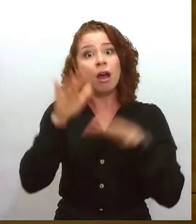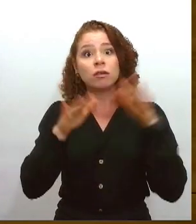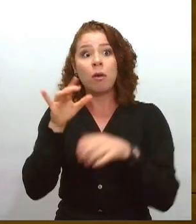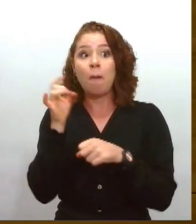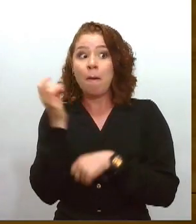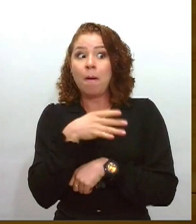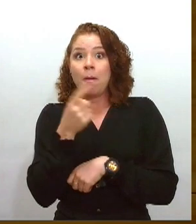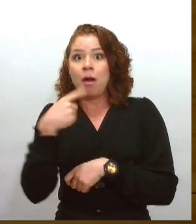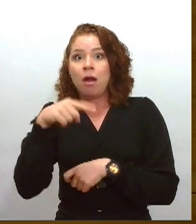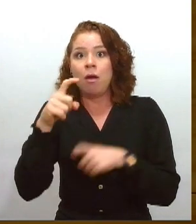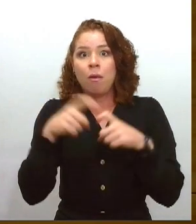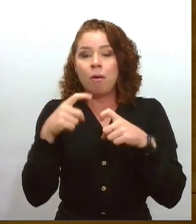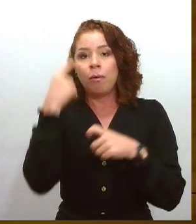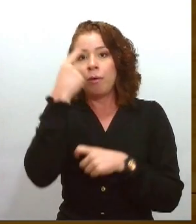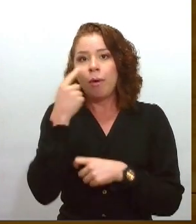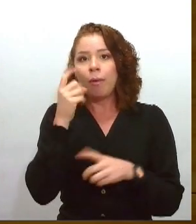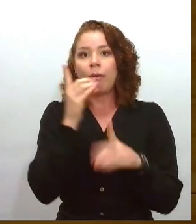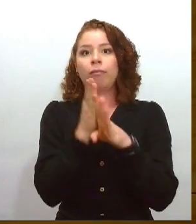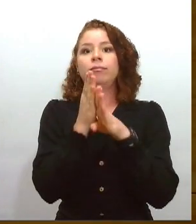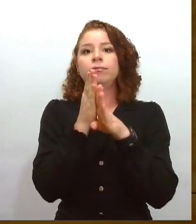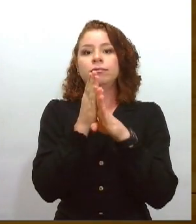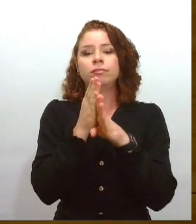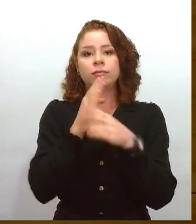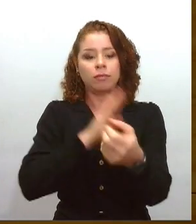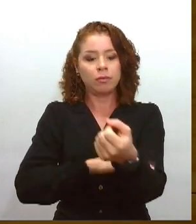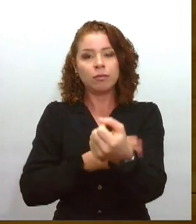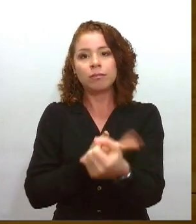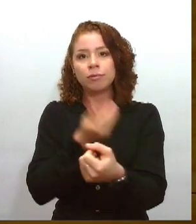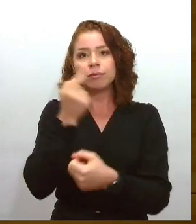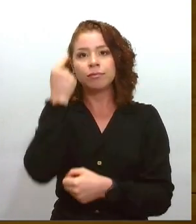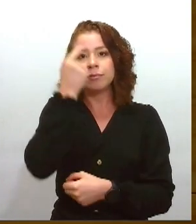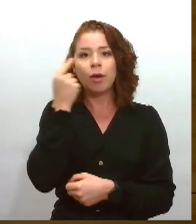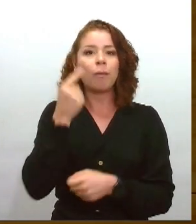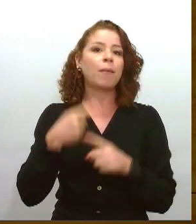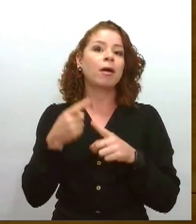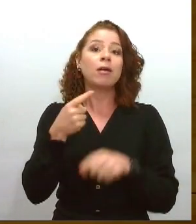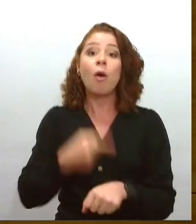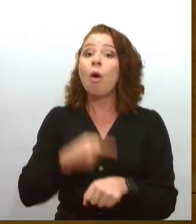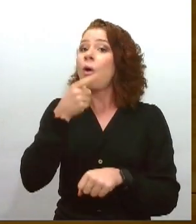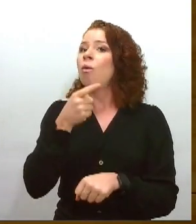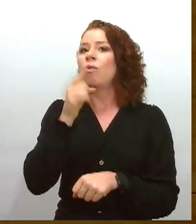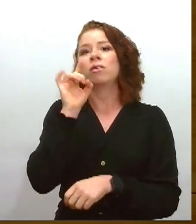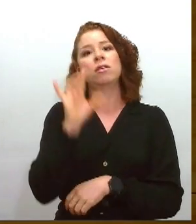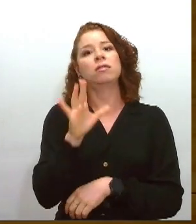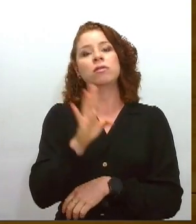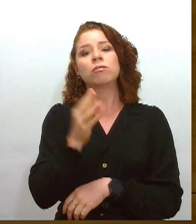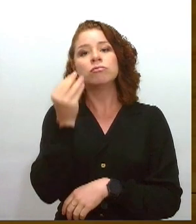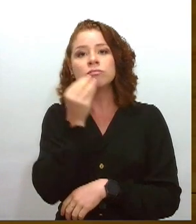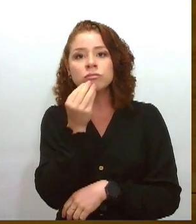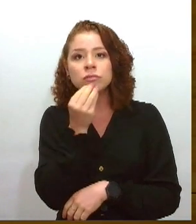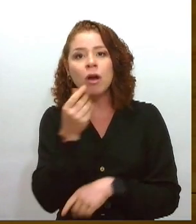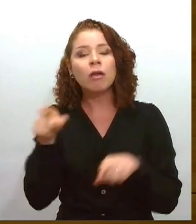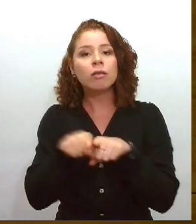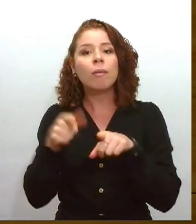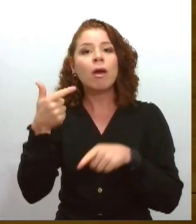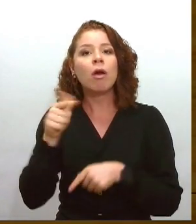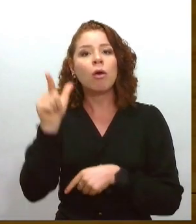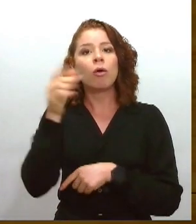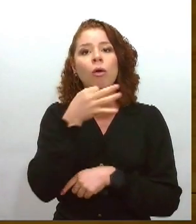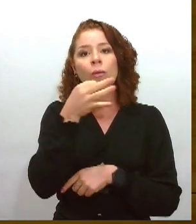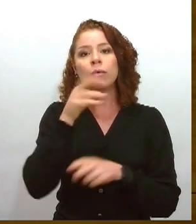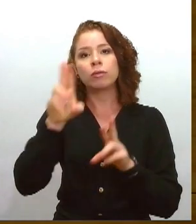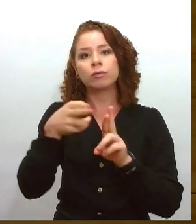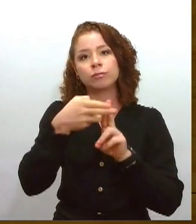pode descobrir glaucoma. E é a única chance, né? E você frisou outra coisa importantíssima. O Sistema Único de Saúde